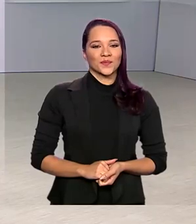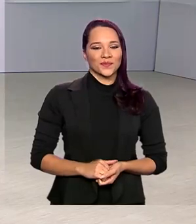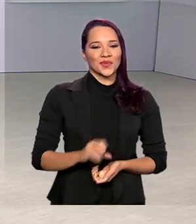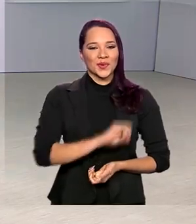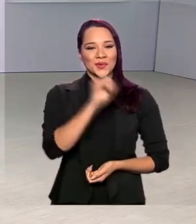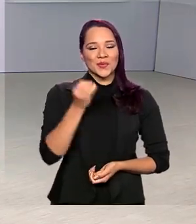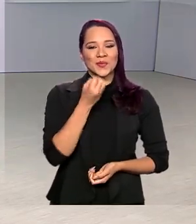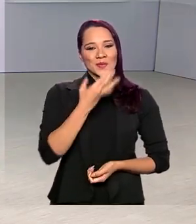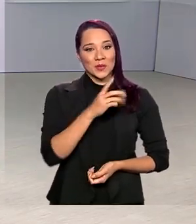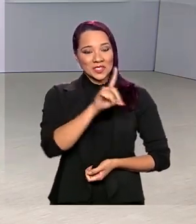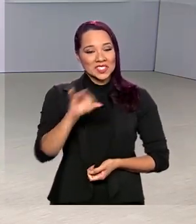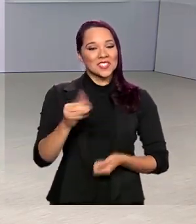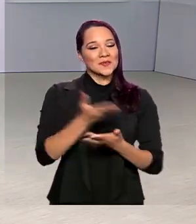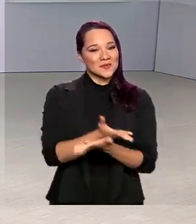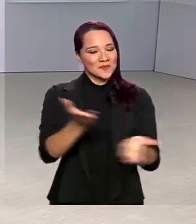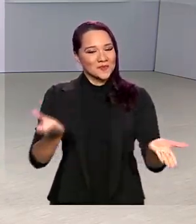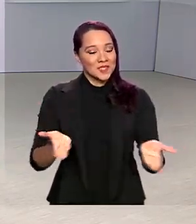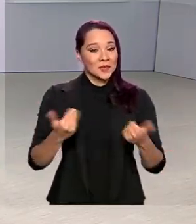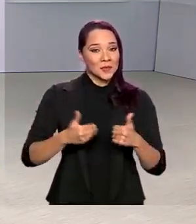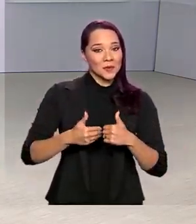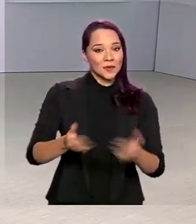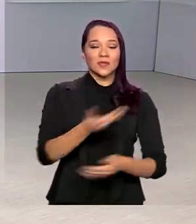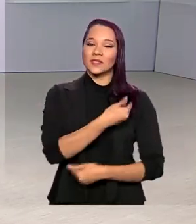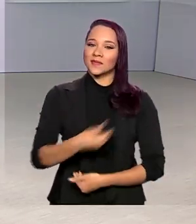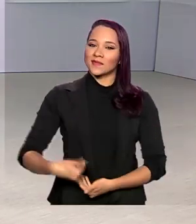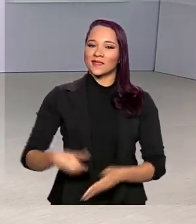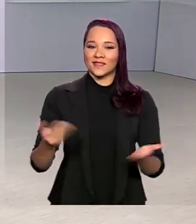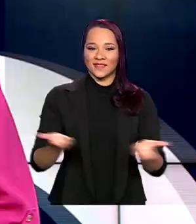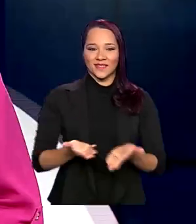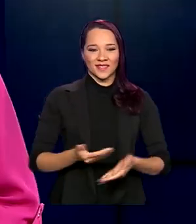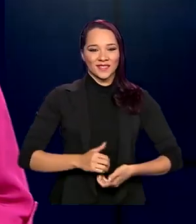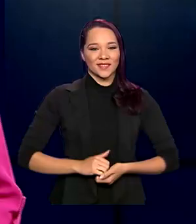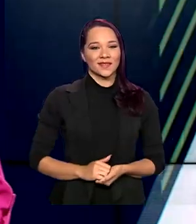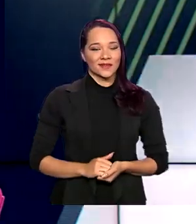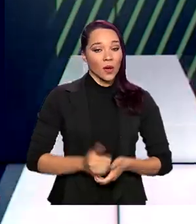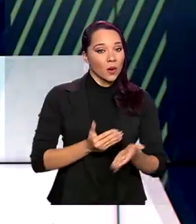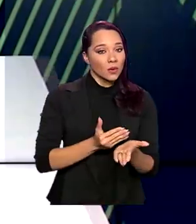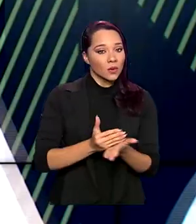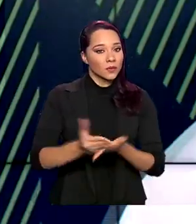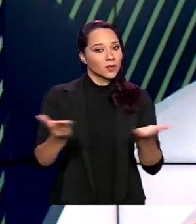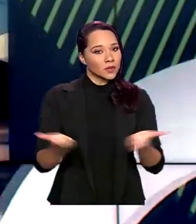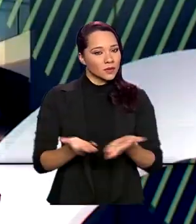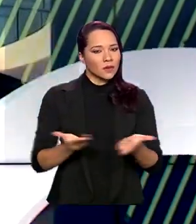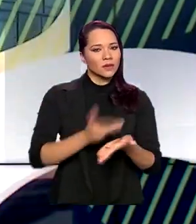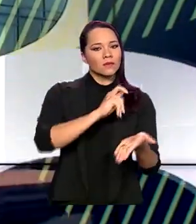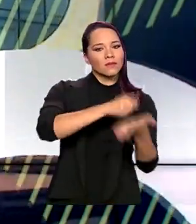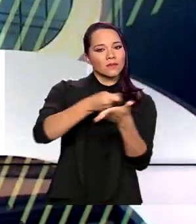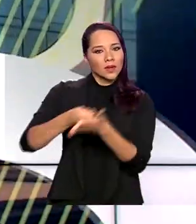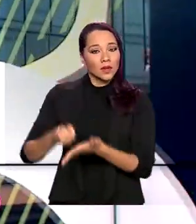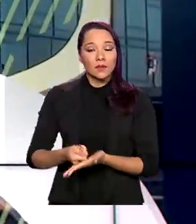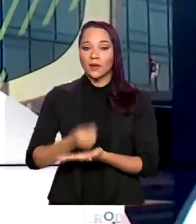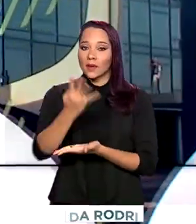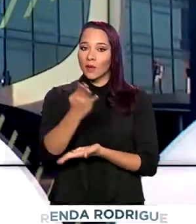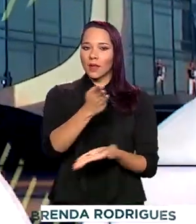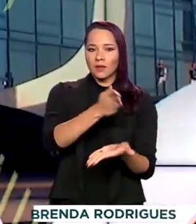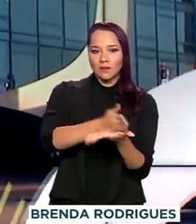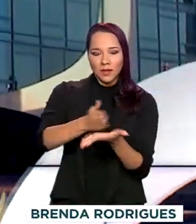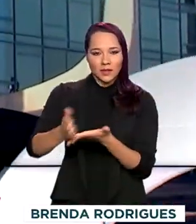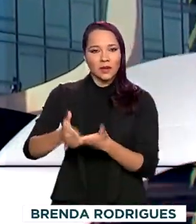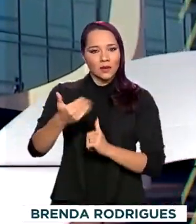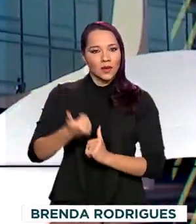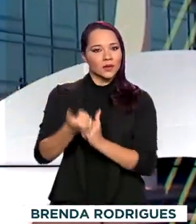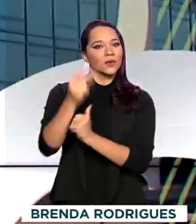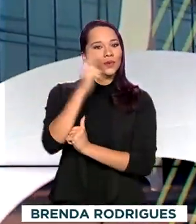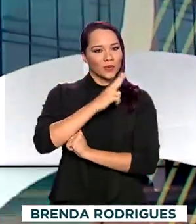Olá, bom dia pra você. Já estamos no ar com o Governo Agora. Começa hoje o pagamento da quarta parcela do